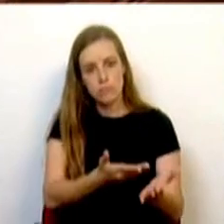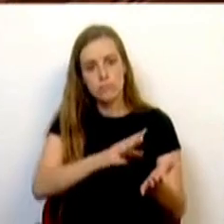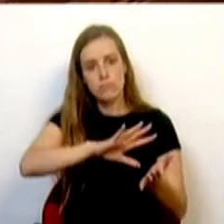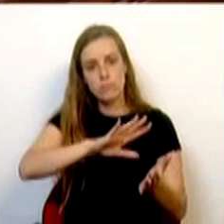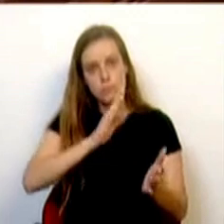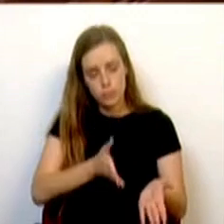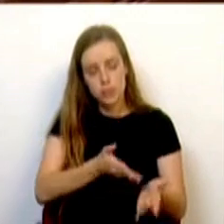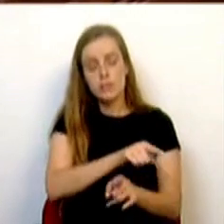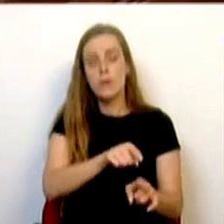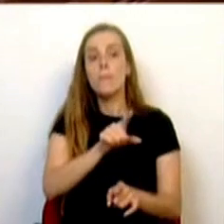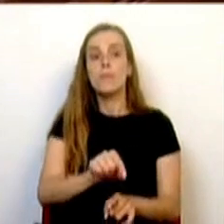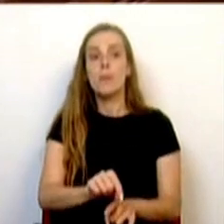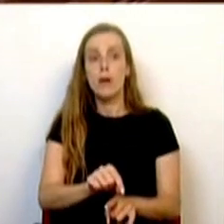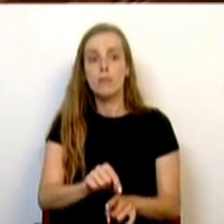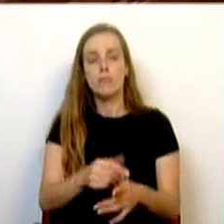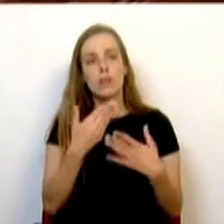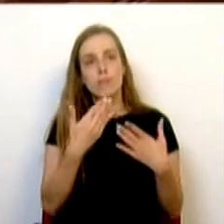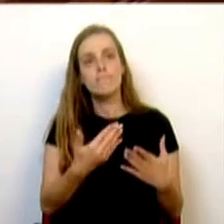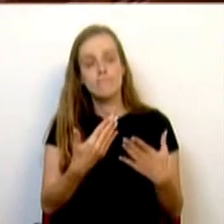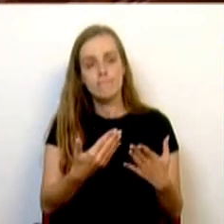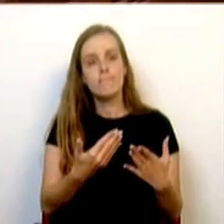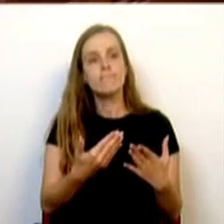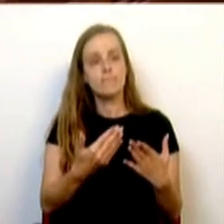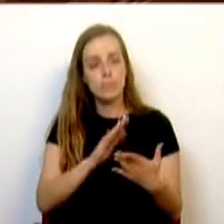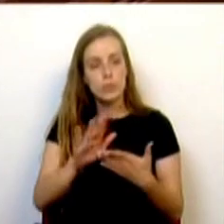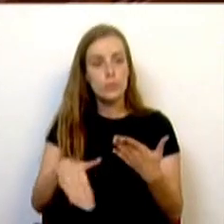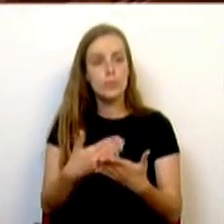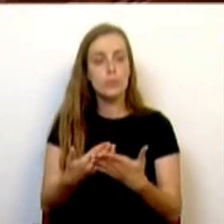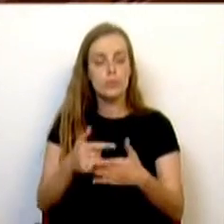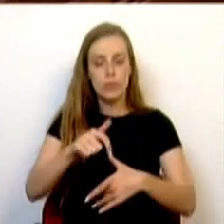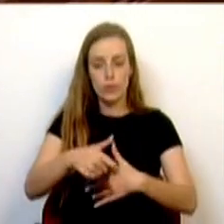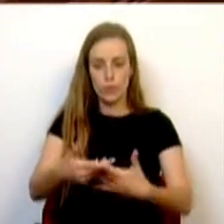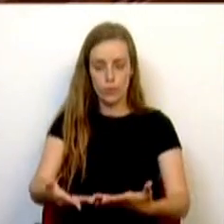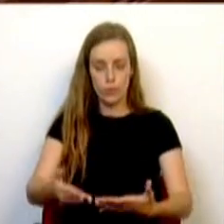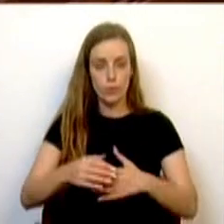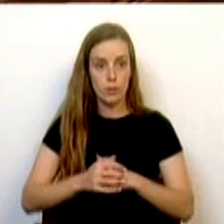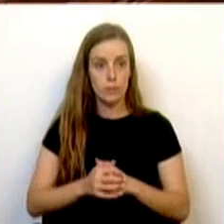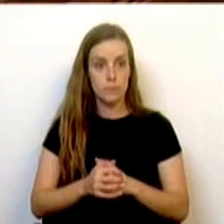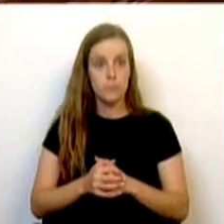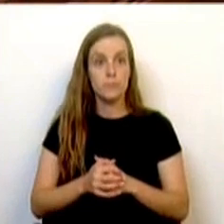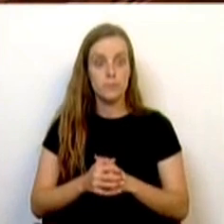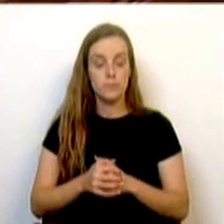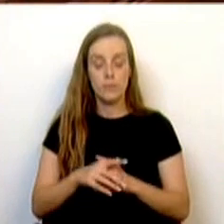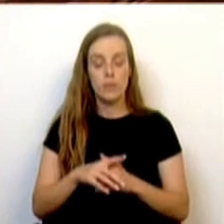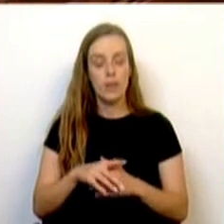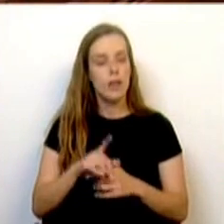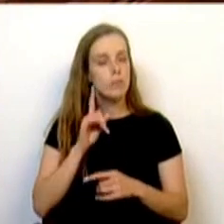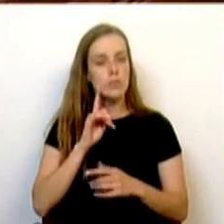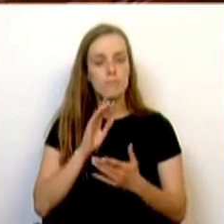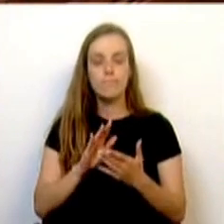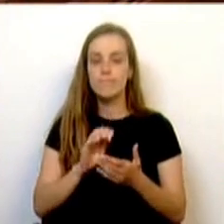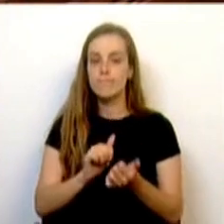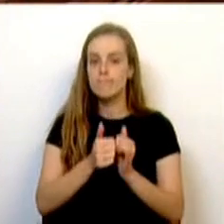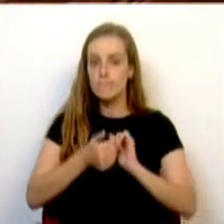contexto que asseguramos e saudamos as iniciativas em presença. Face à necessidade de adaptar e adequar